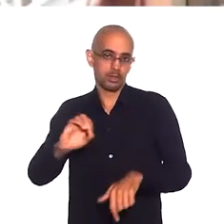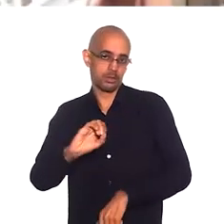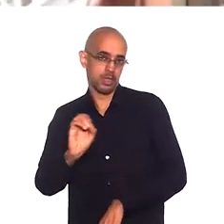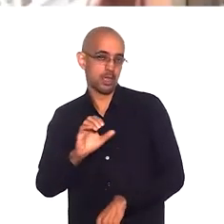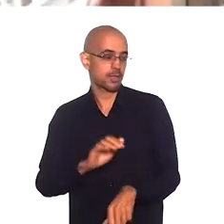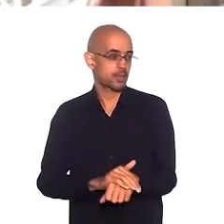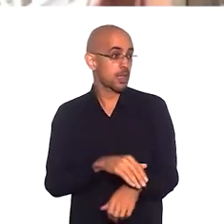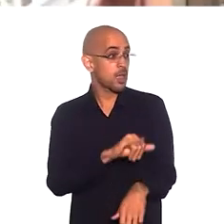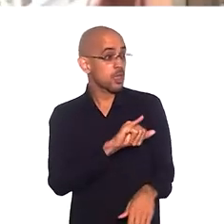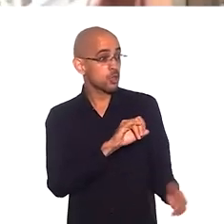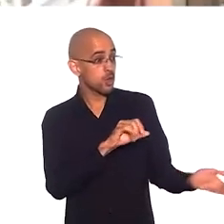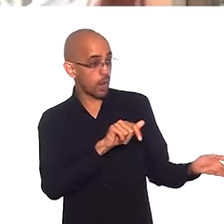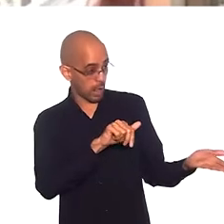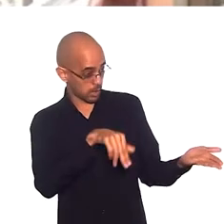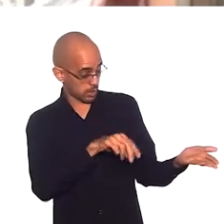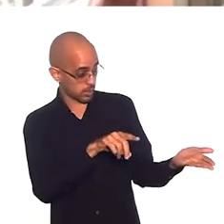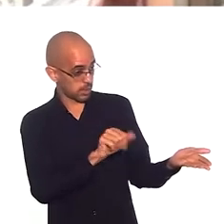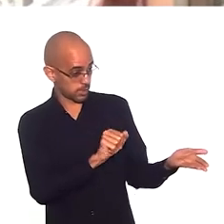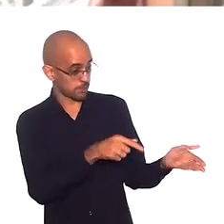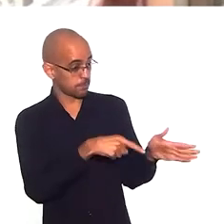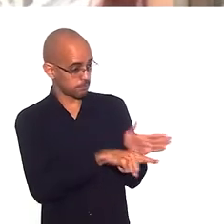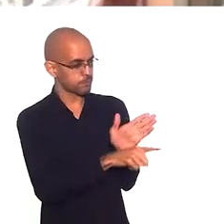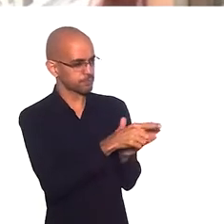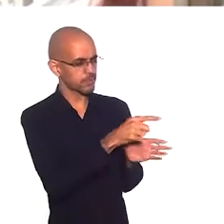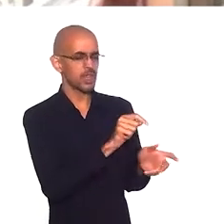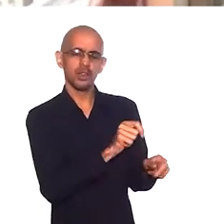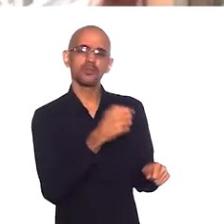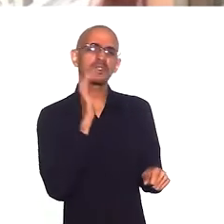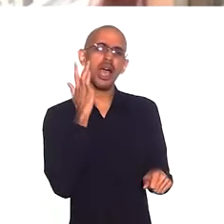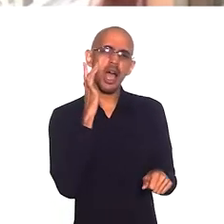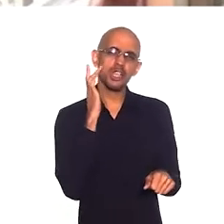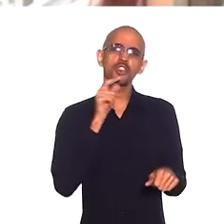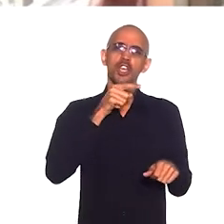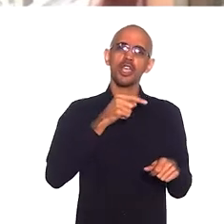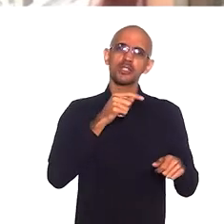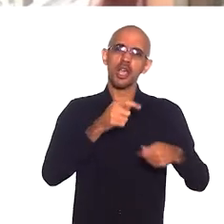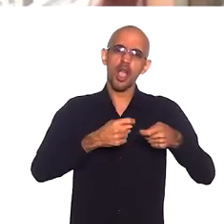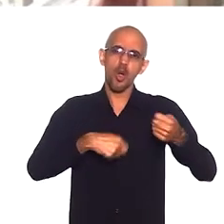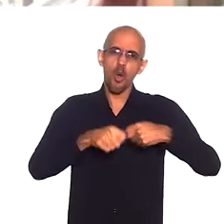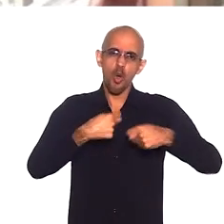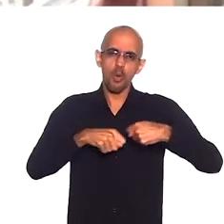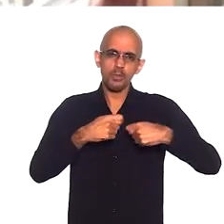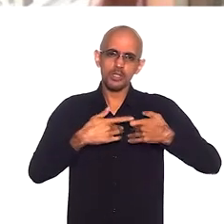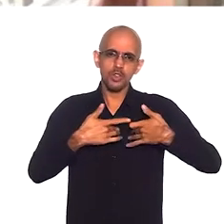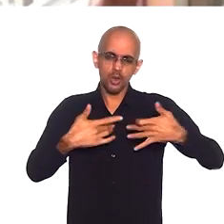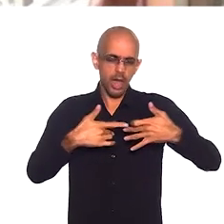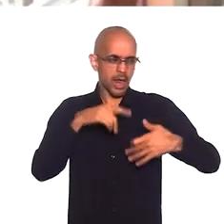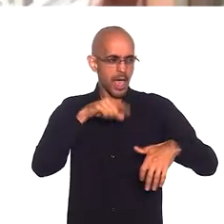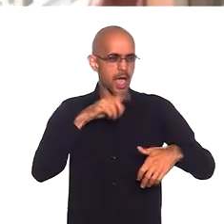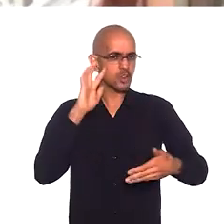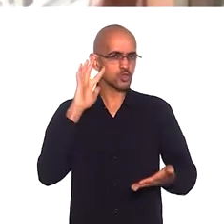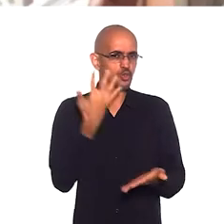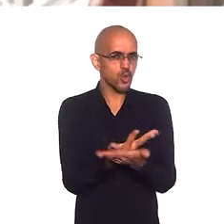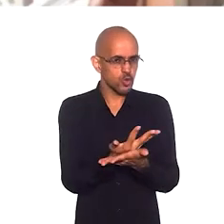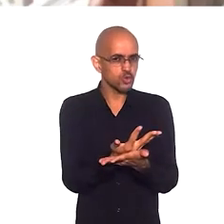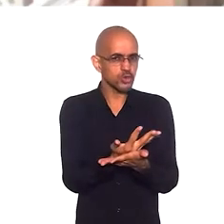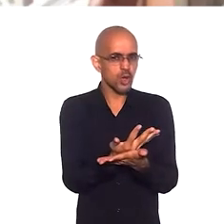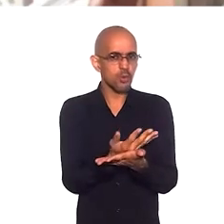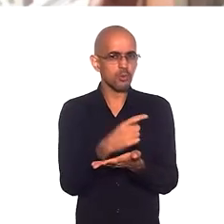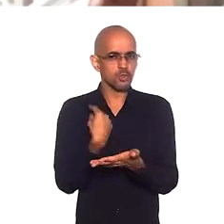Yolanda, você diria que a economia solidária seria a solução